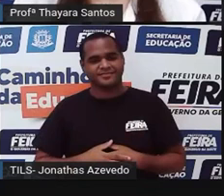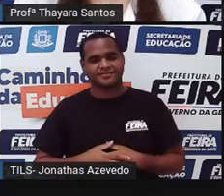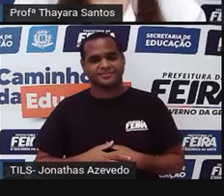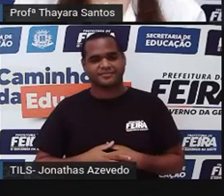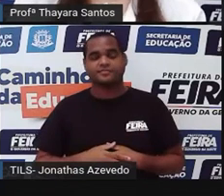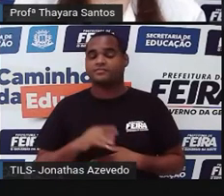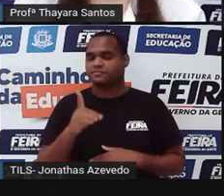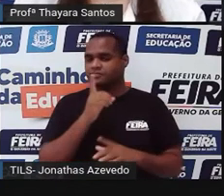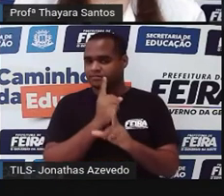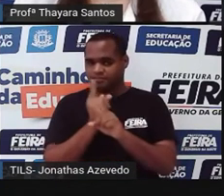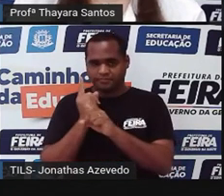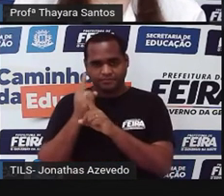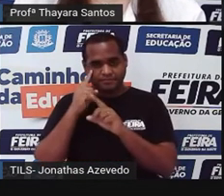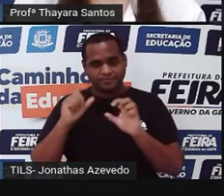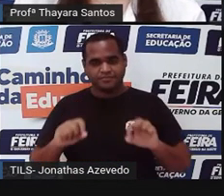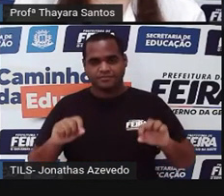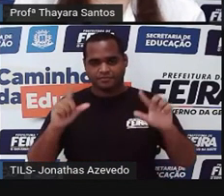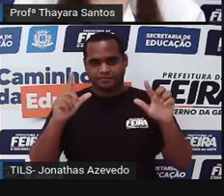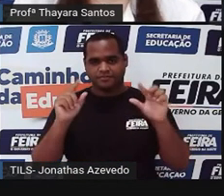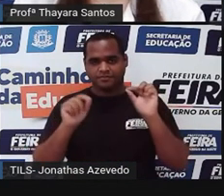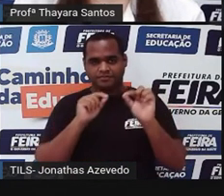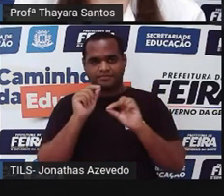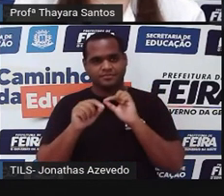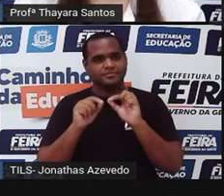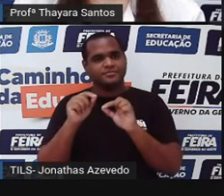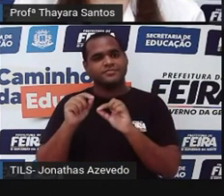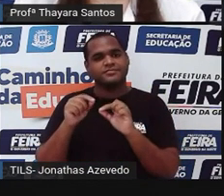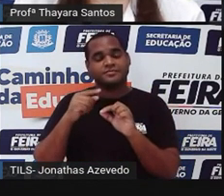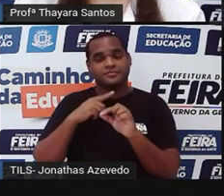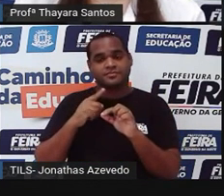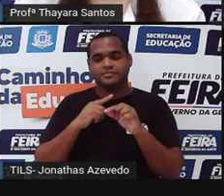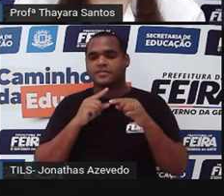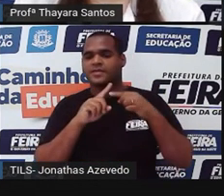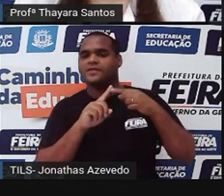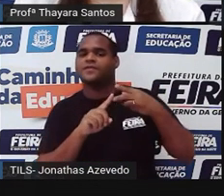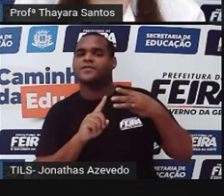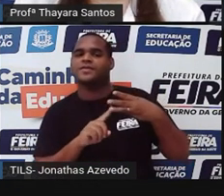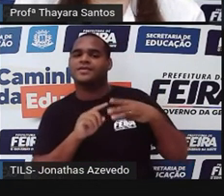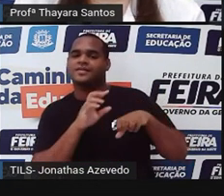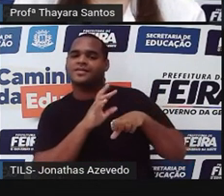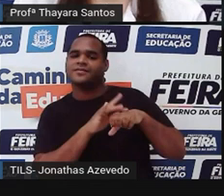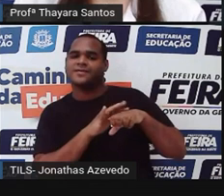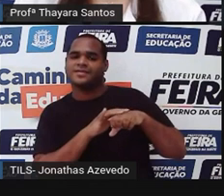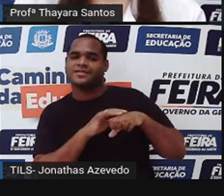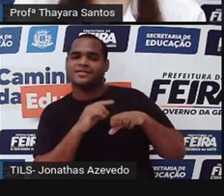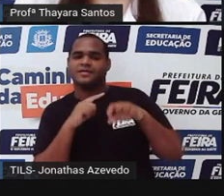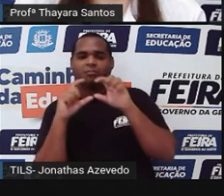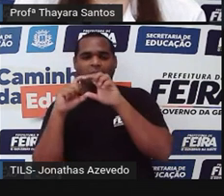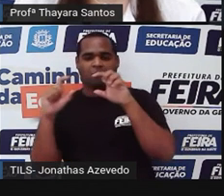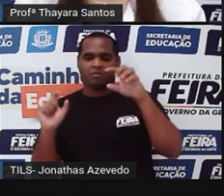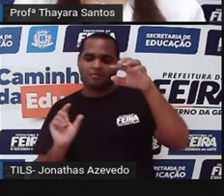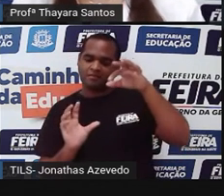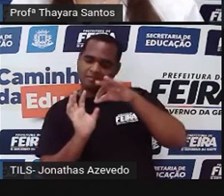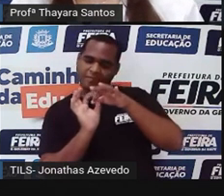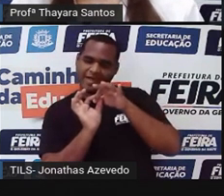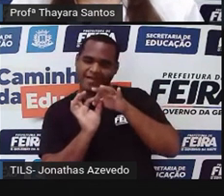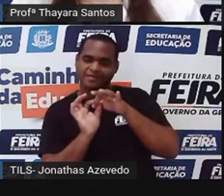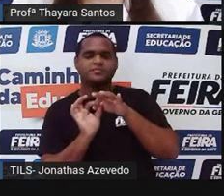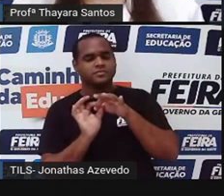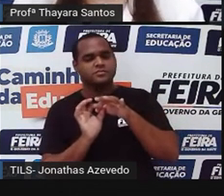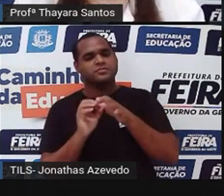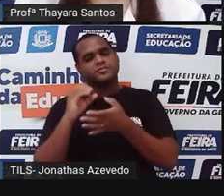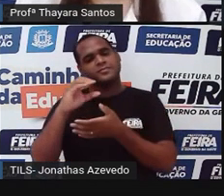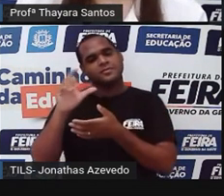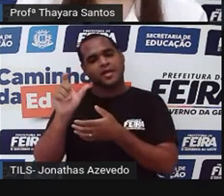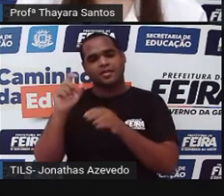E quando vocês abrirem, vai ter aqui em cima três doenças que a gente conversou hoje. E aqui vai ter para vocês classificarem